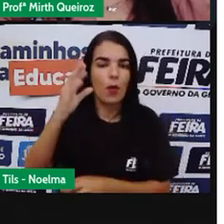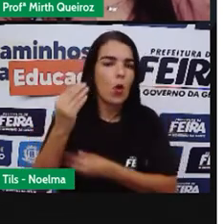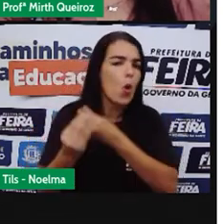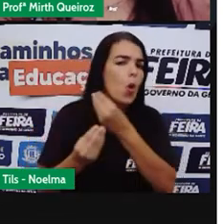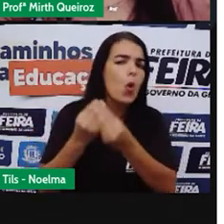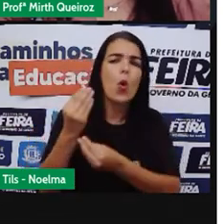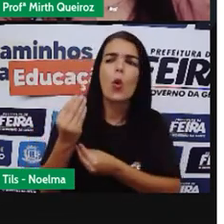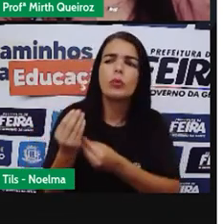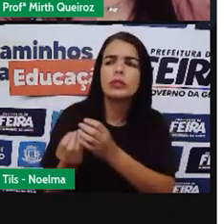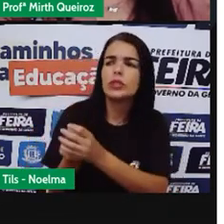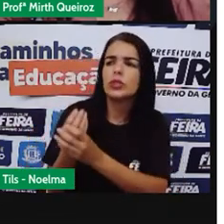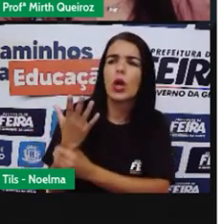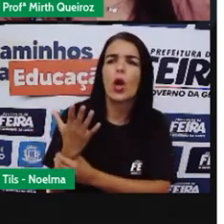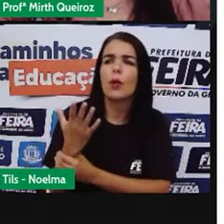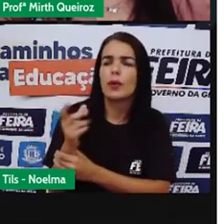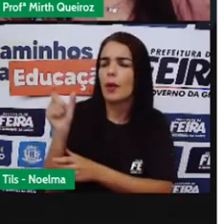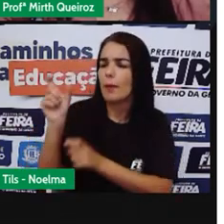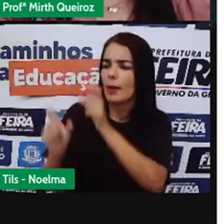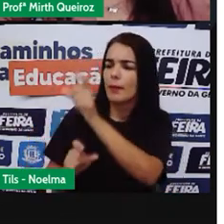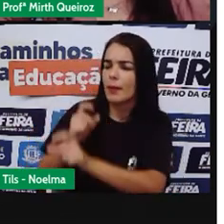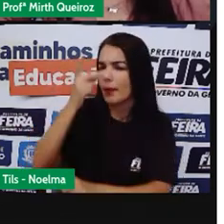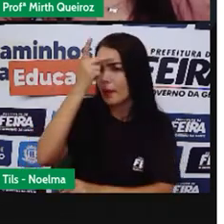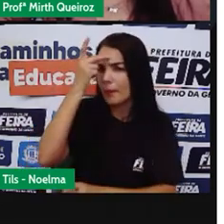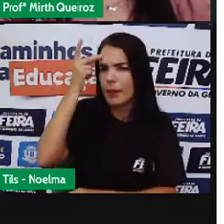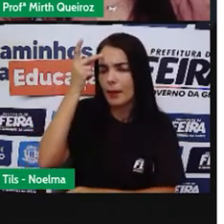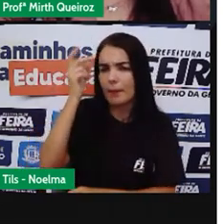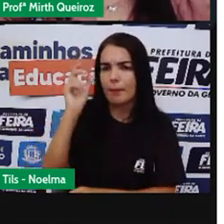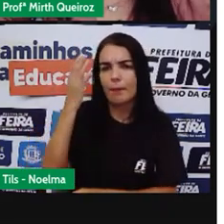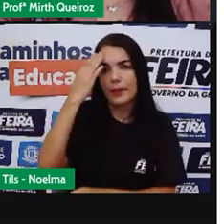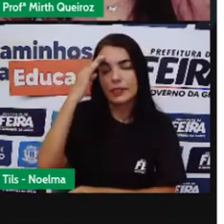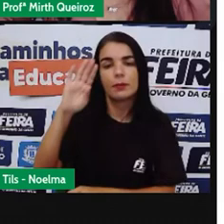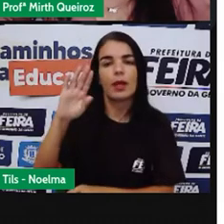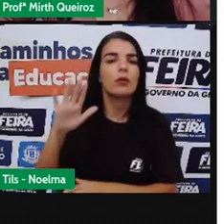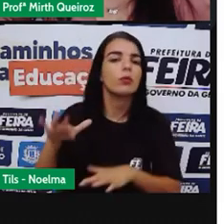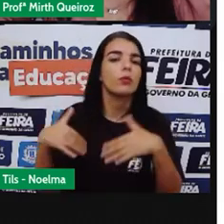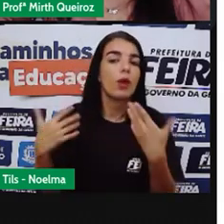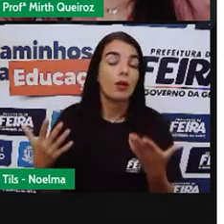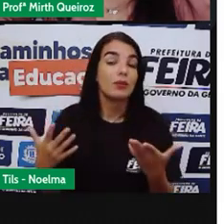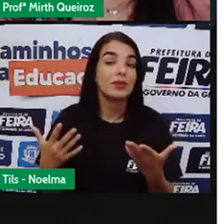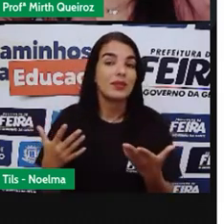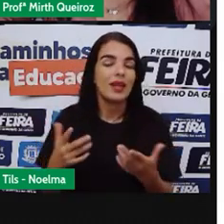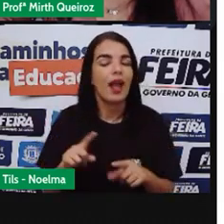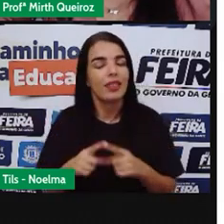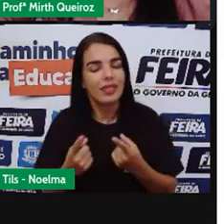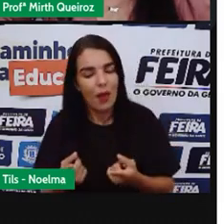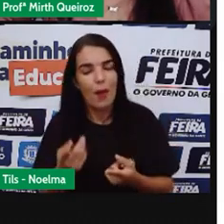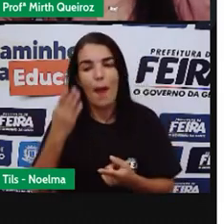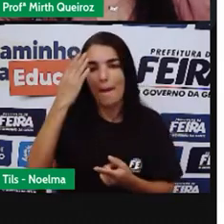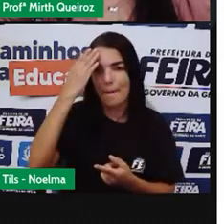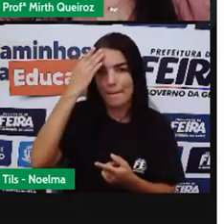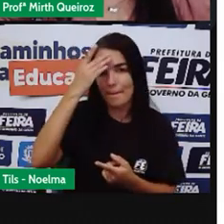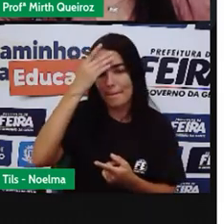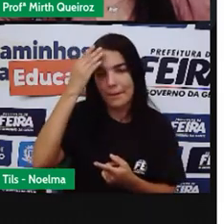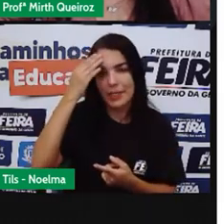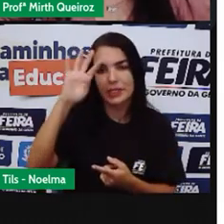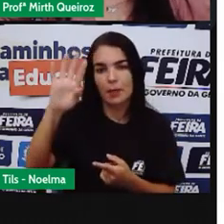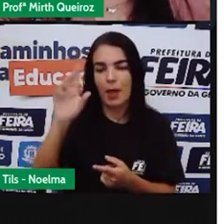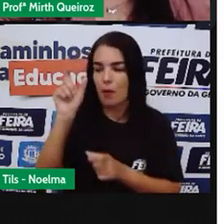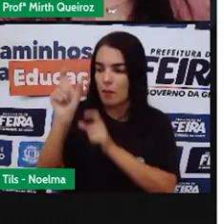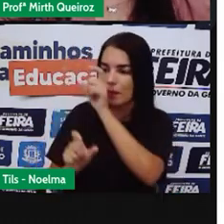qual o personagem principal? O personagem principal do texto seria quem?